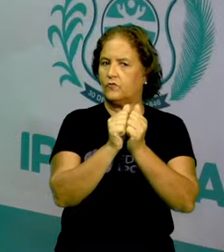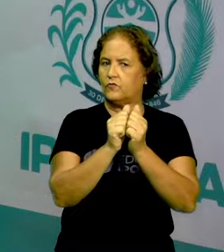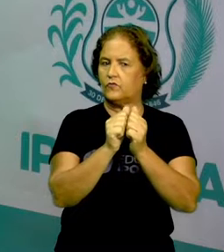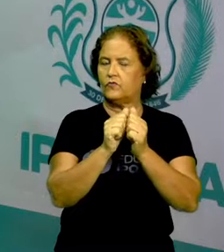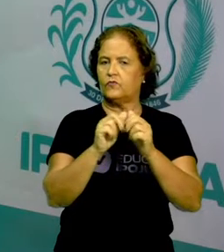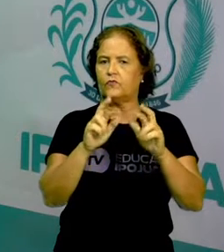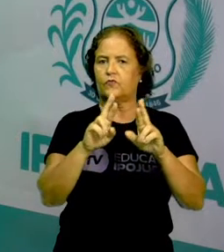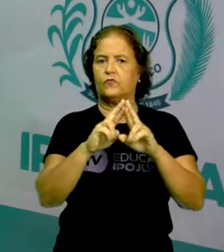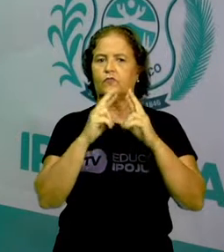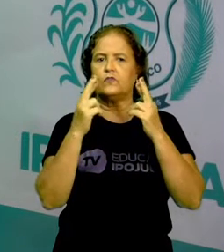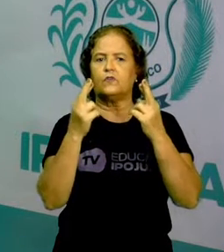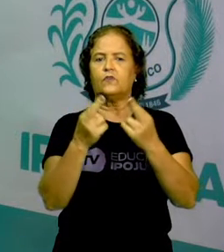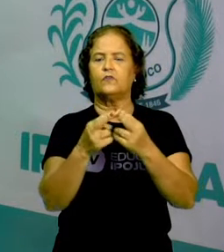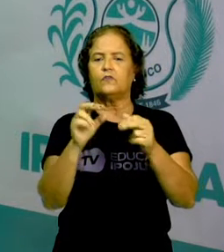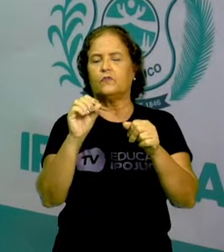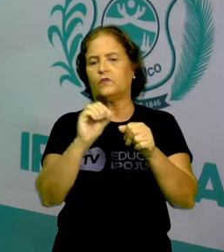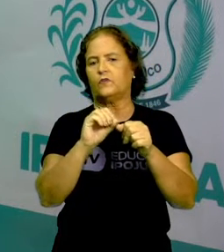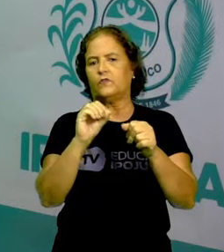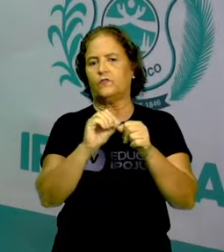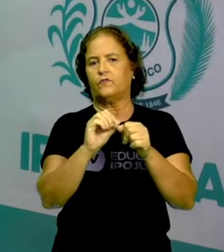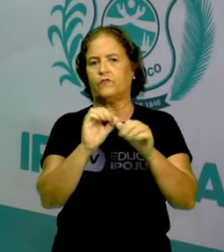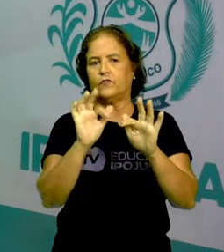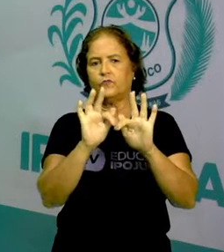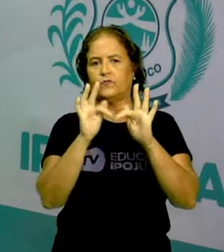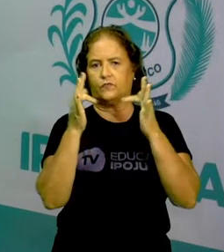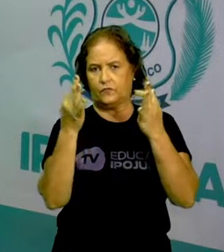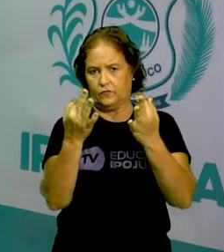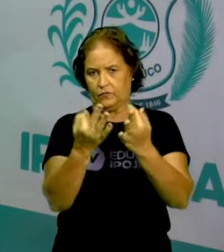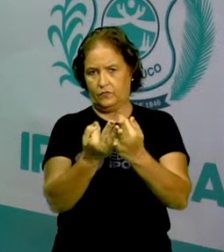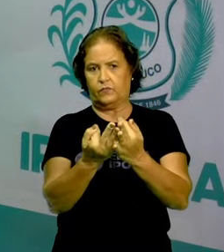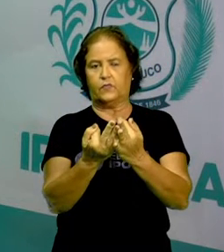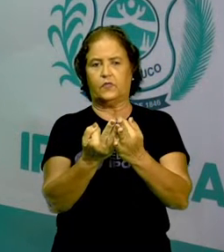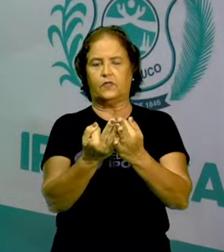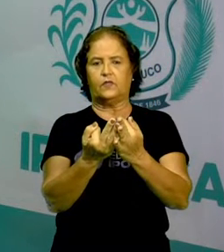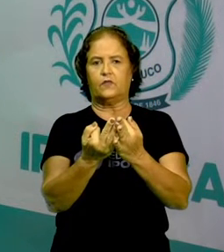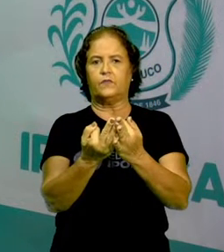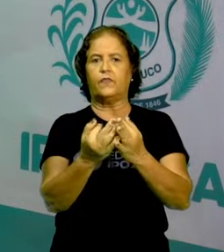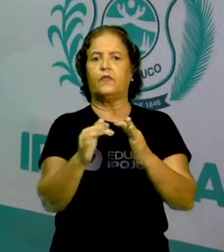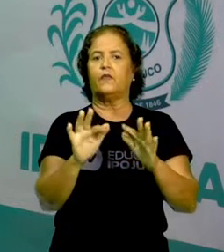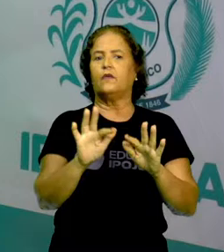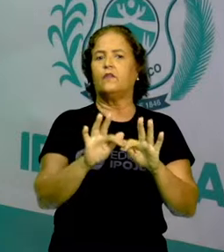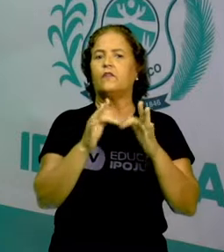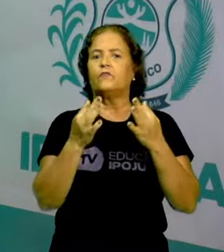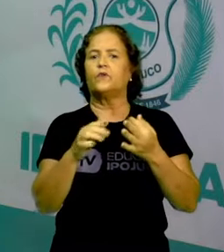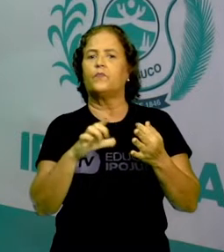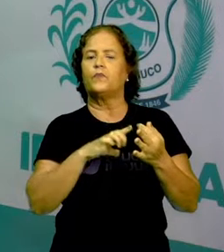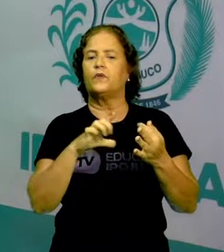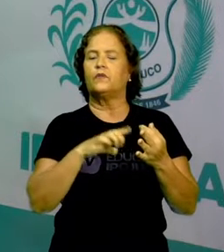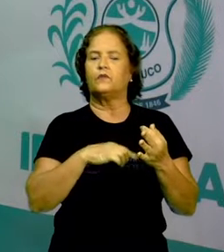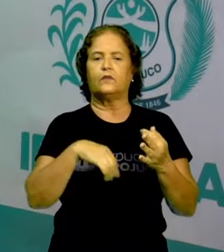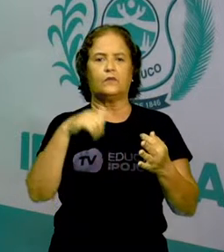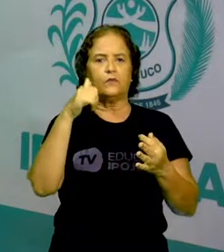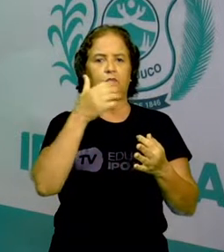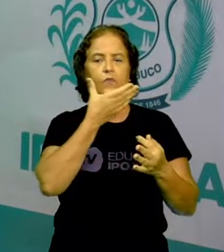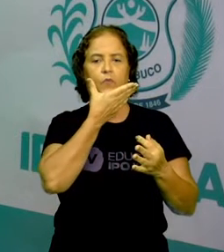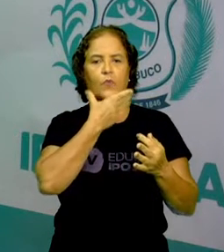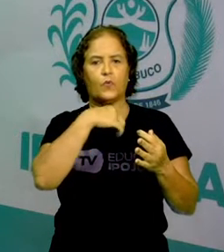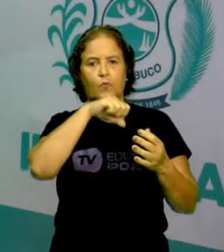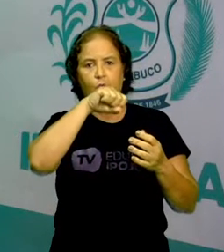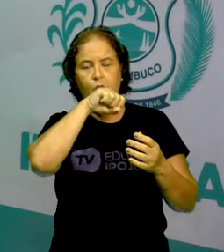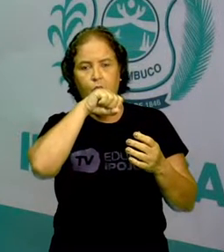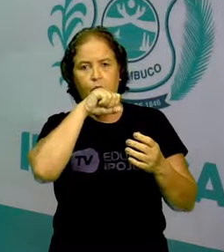formam uma família. E nessa família aparecem as figuras do pai, da mãe,